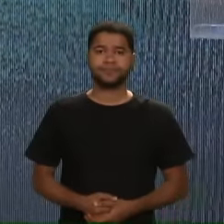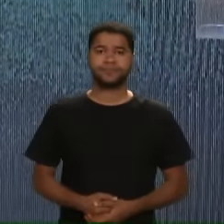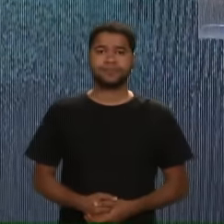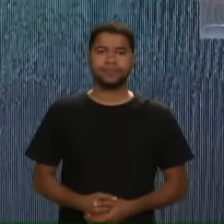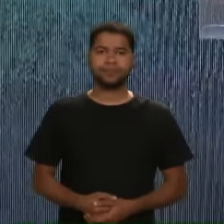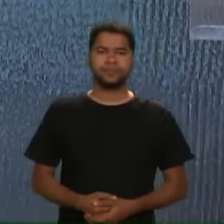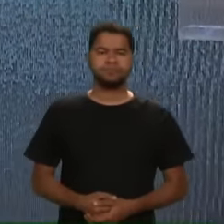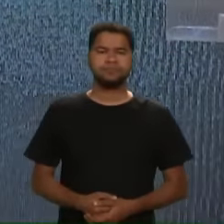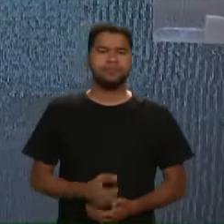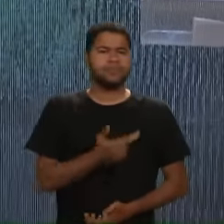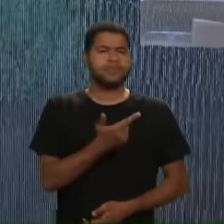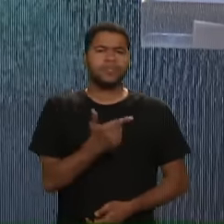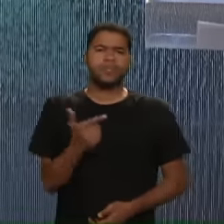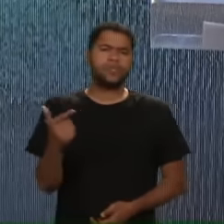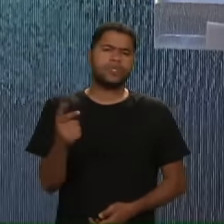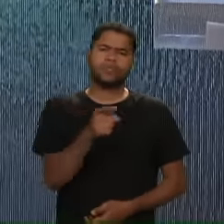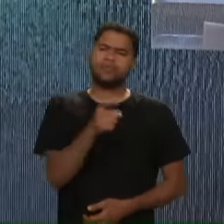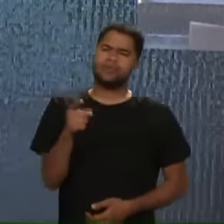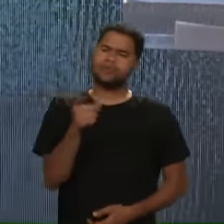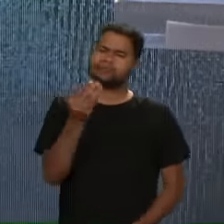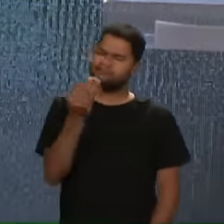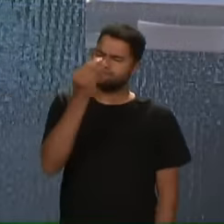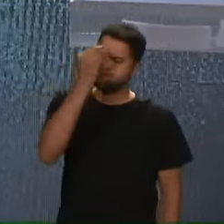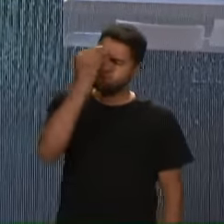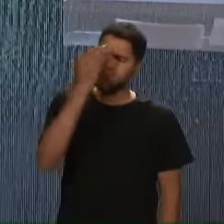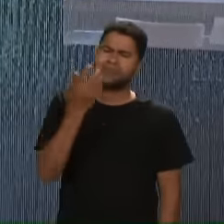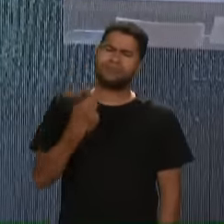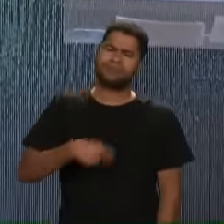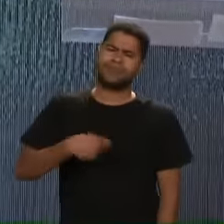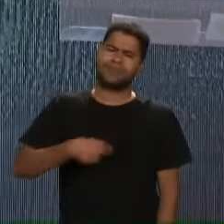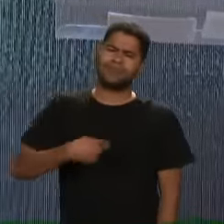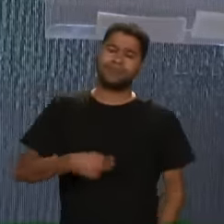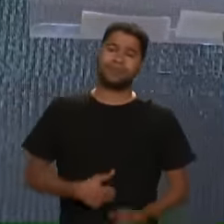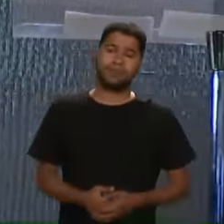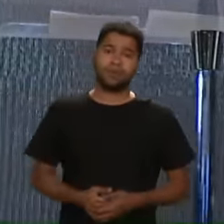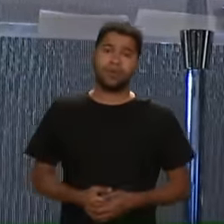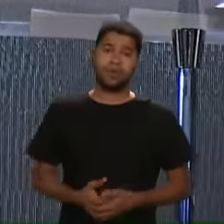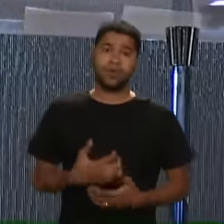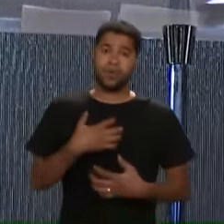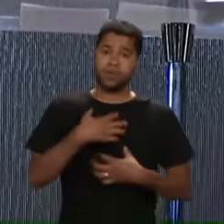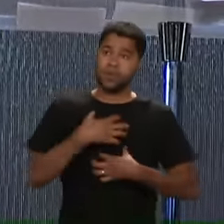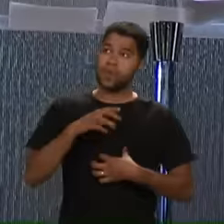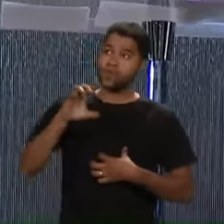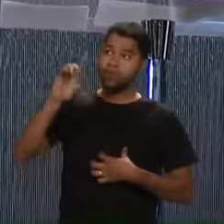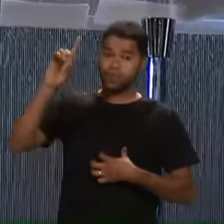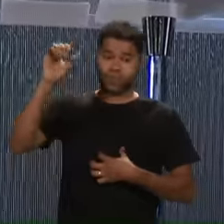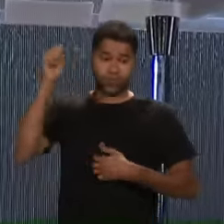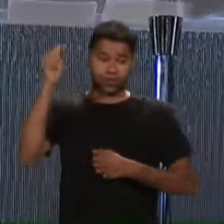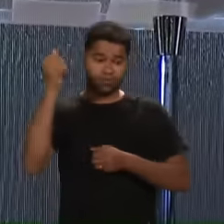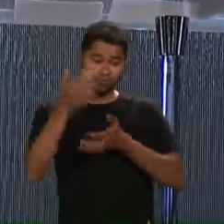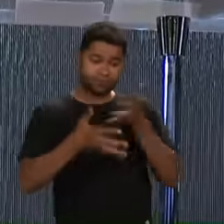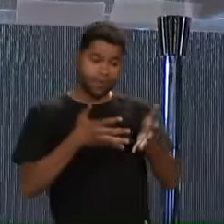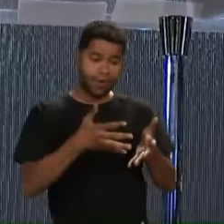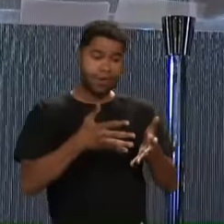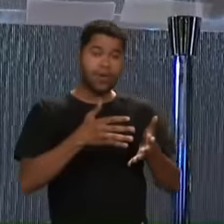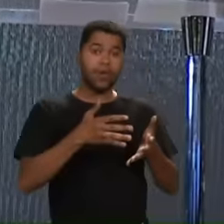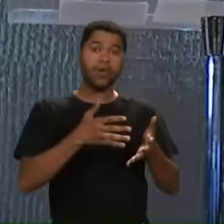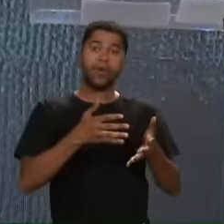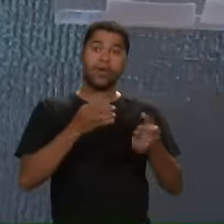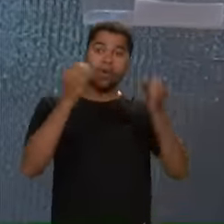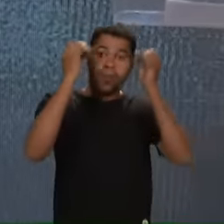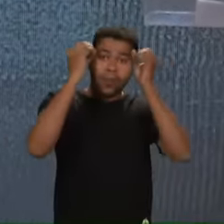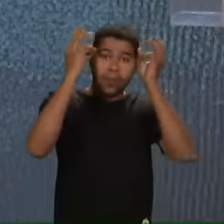Não existe Você precisa Guardar sempre Isso Do modo como Deus falou Com Josué Ele fala Com